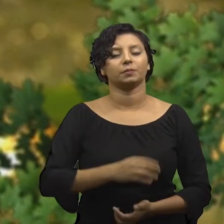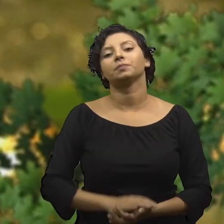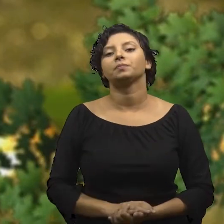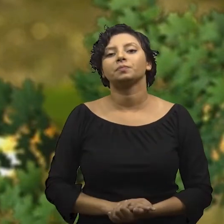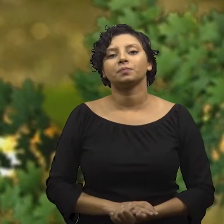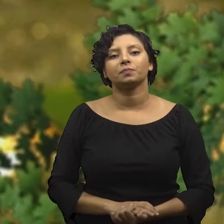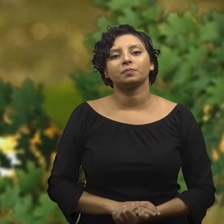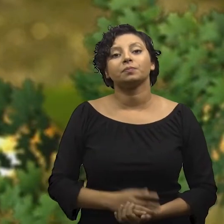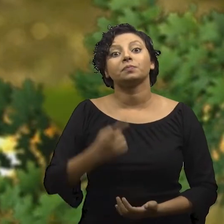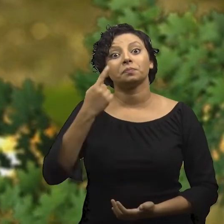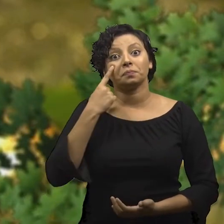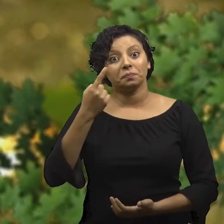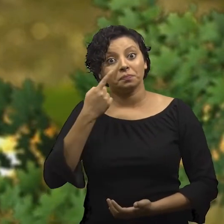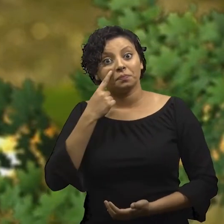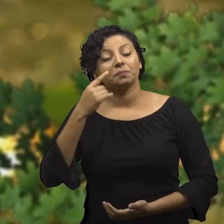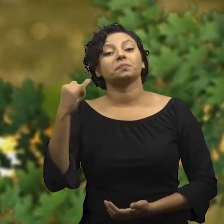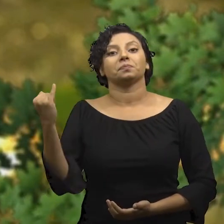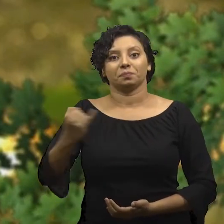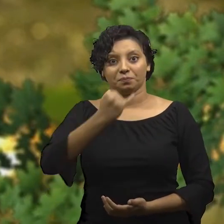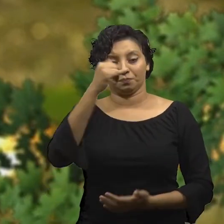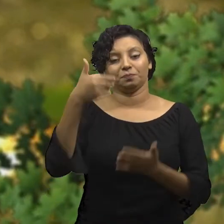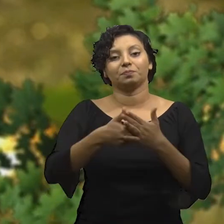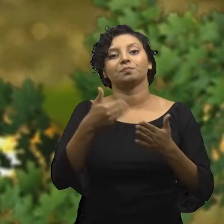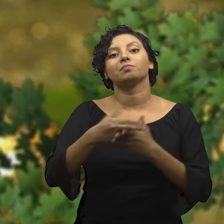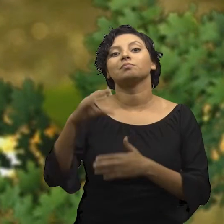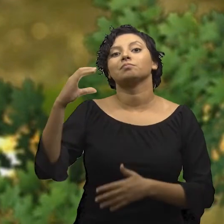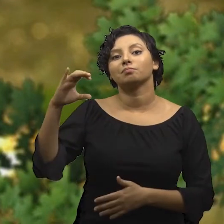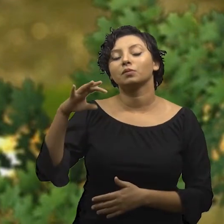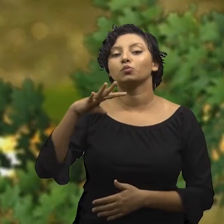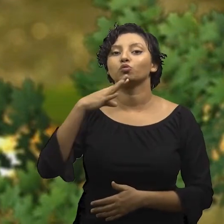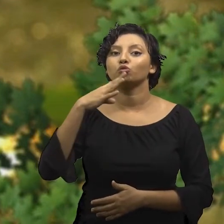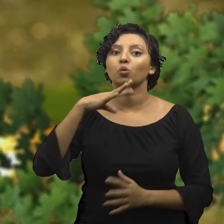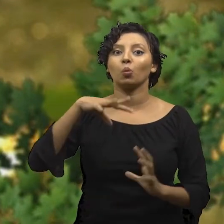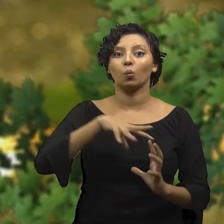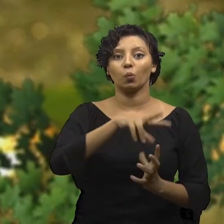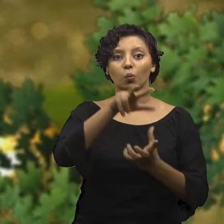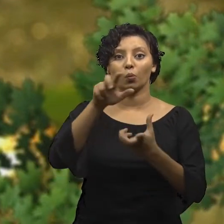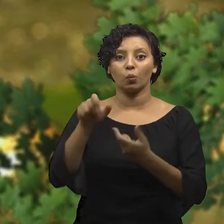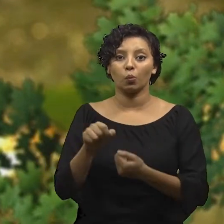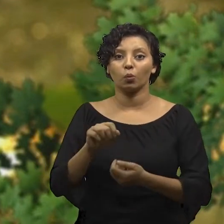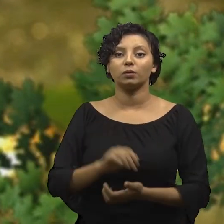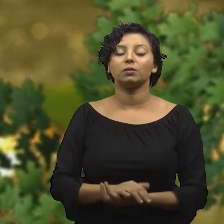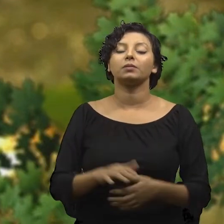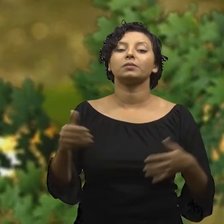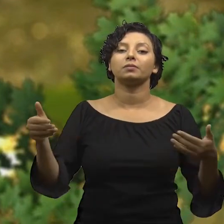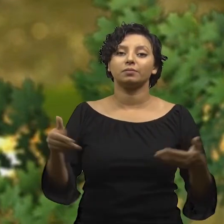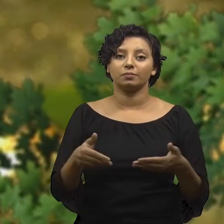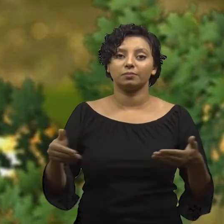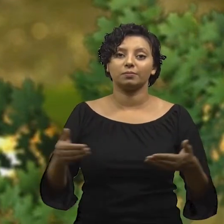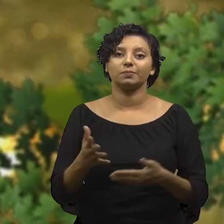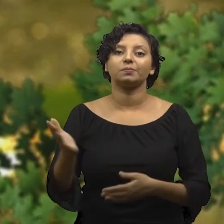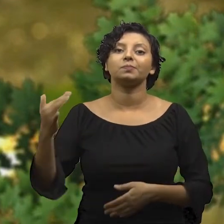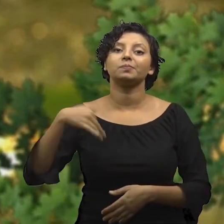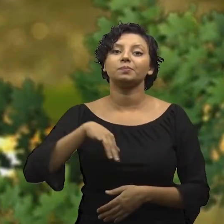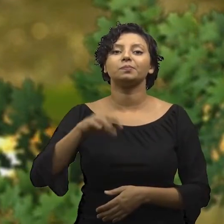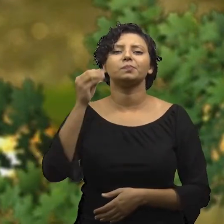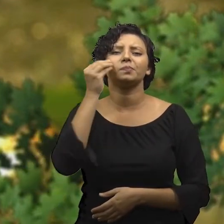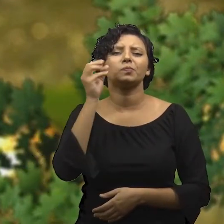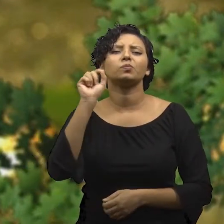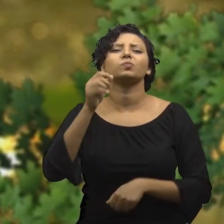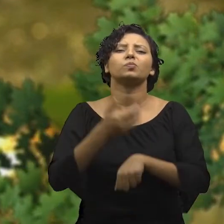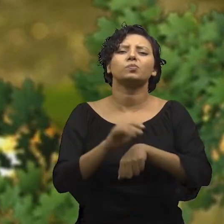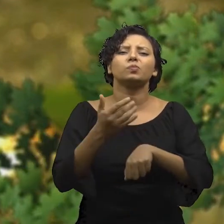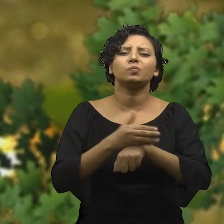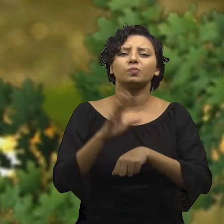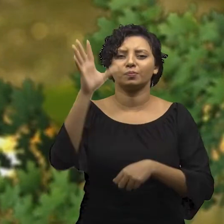Viu como é importante estudar ciência e conhecer o mundo que nos cerca? Agora, vamos testar o que aprendemos nesta aula?